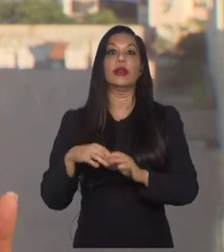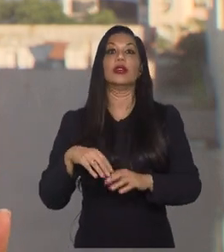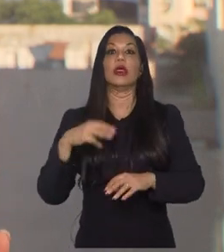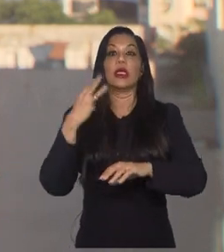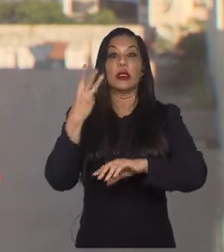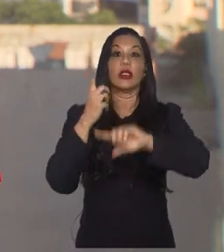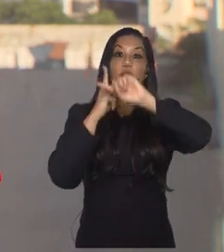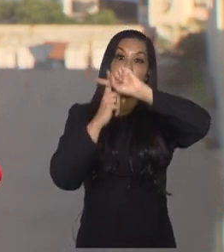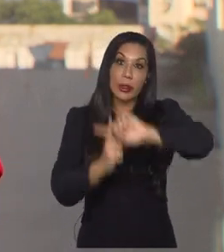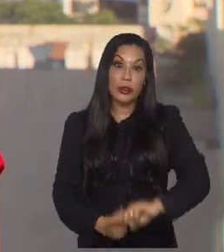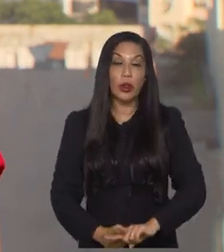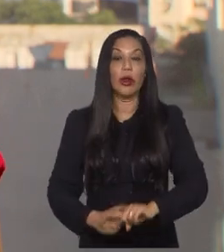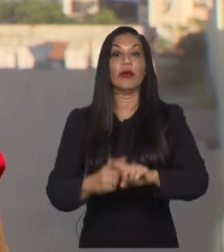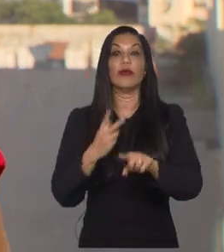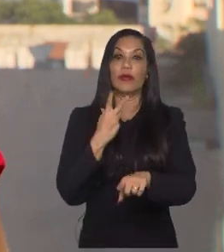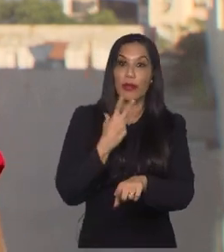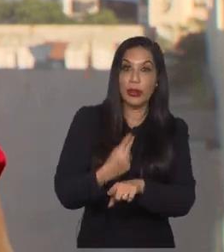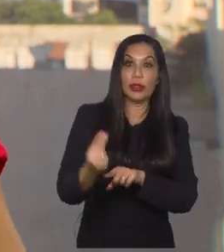edições olímpicas,